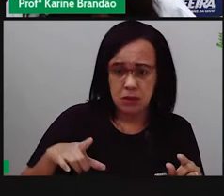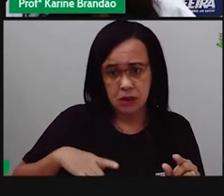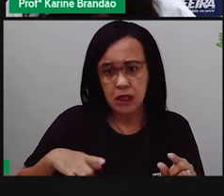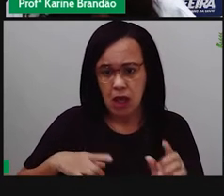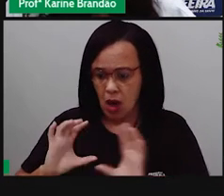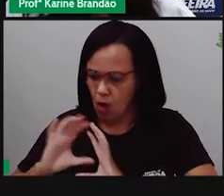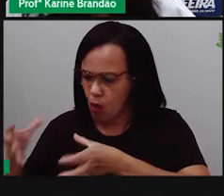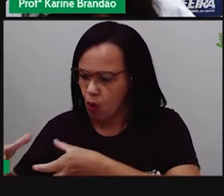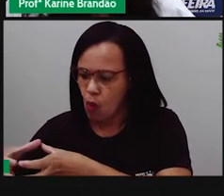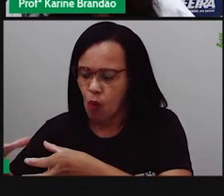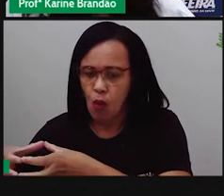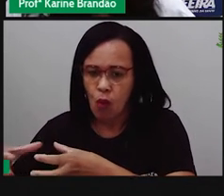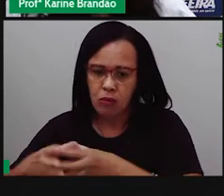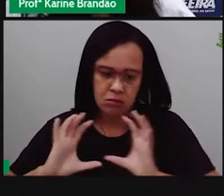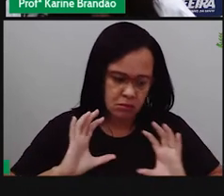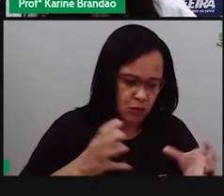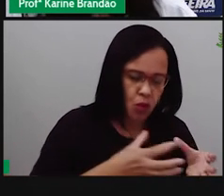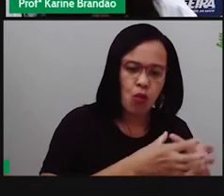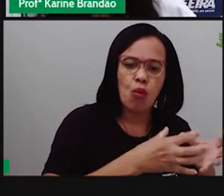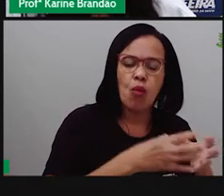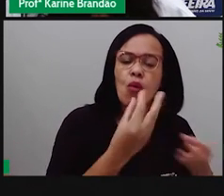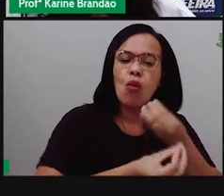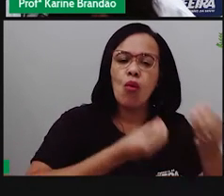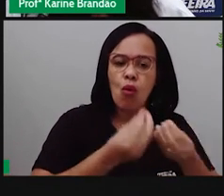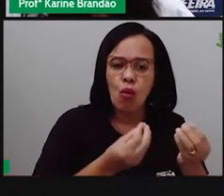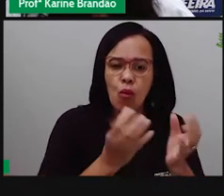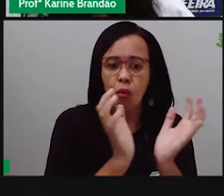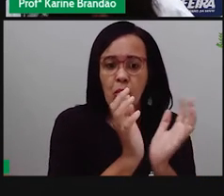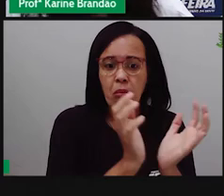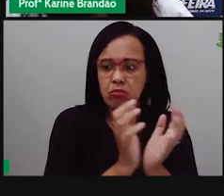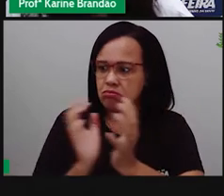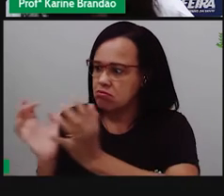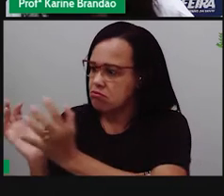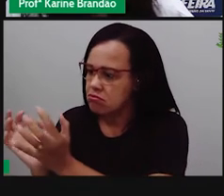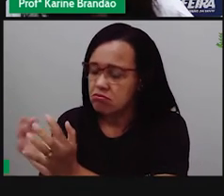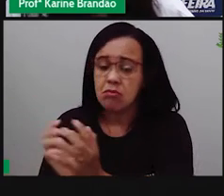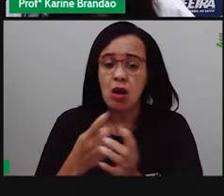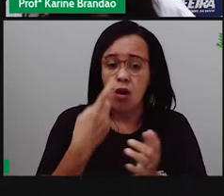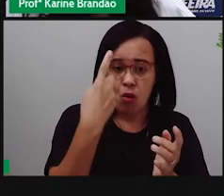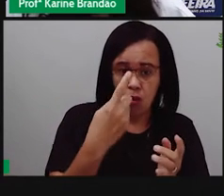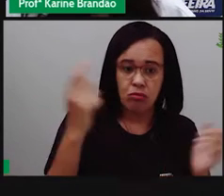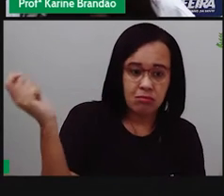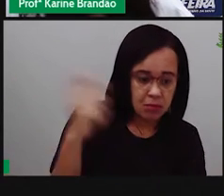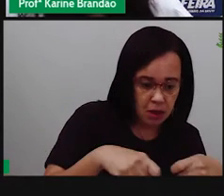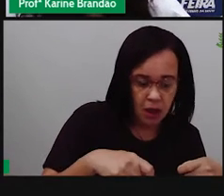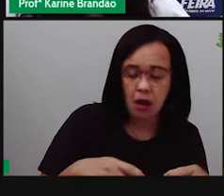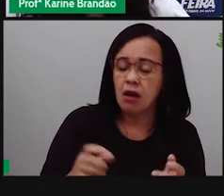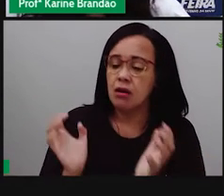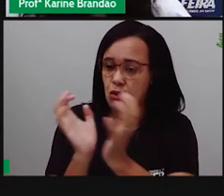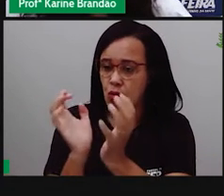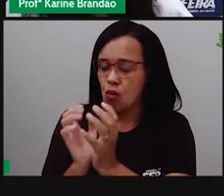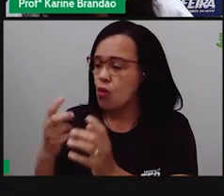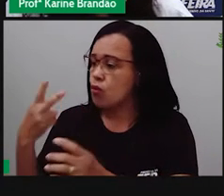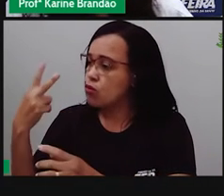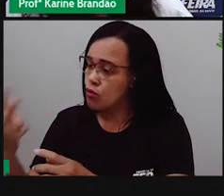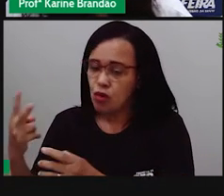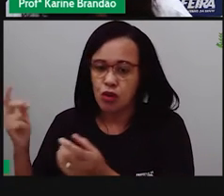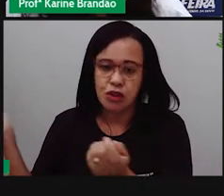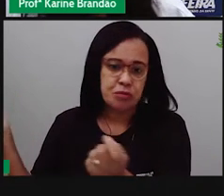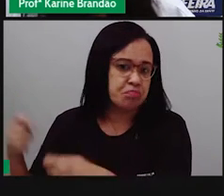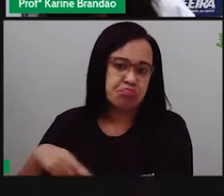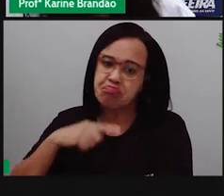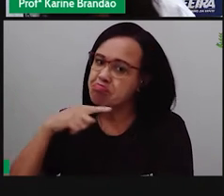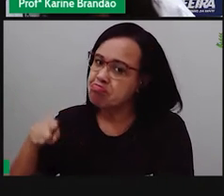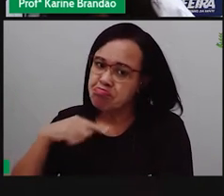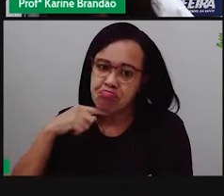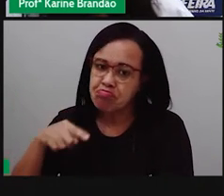grupos aqui de lagartas, né, é que vai conseguir se reproduzir e gerar filhos também na terceira geração.